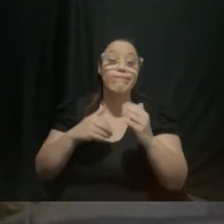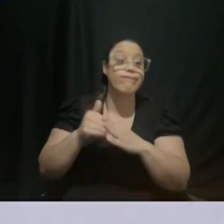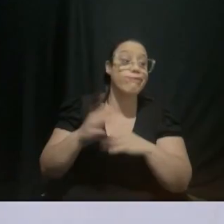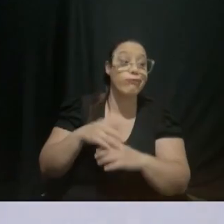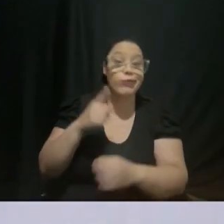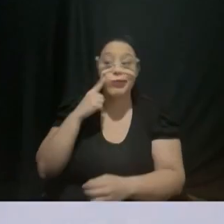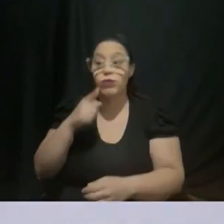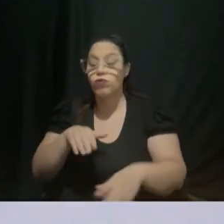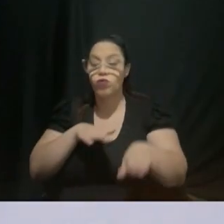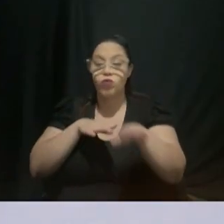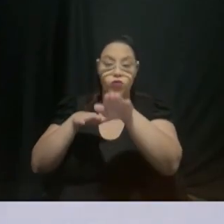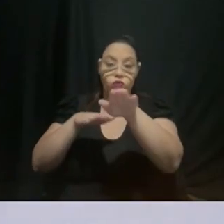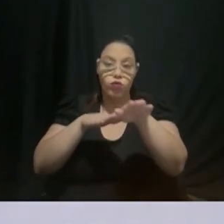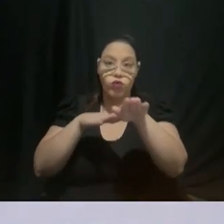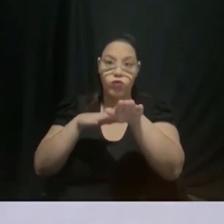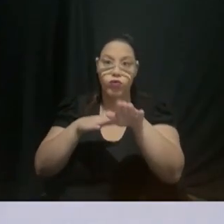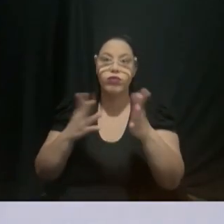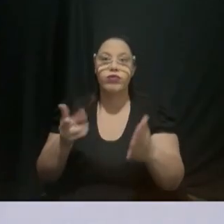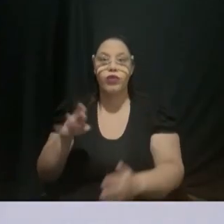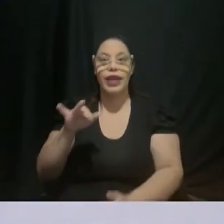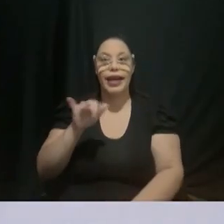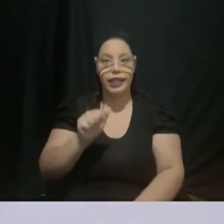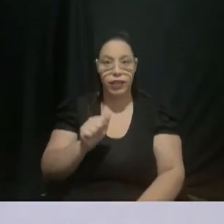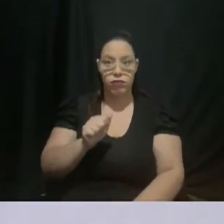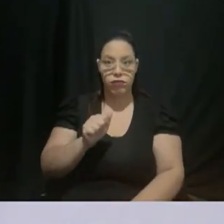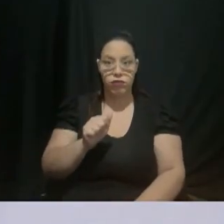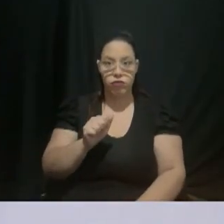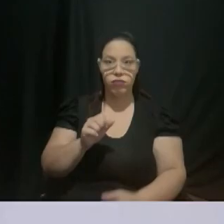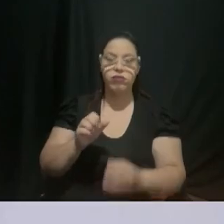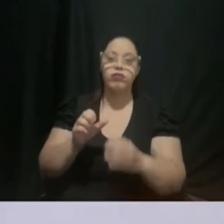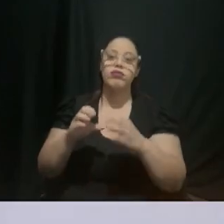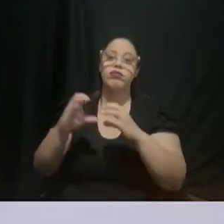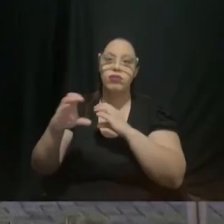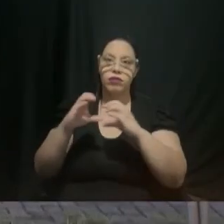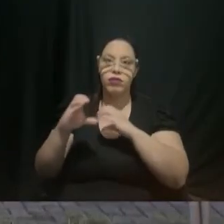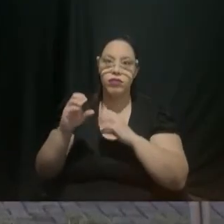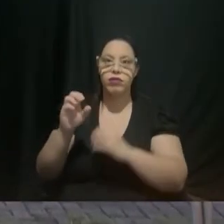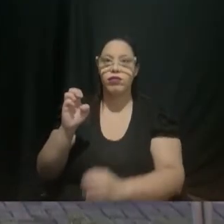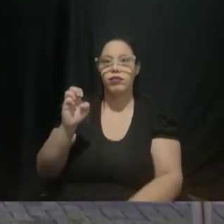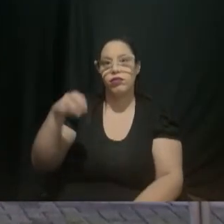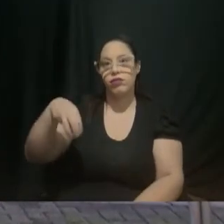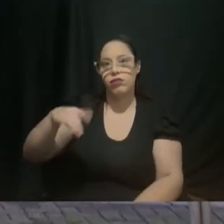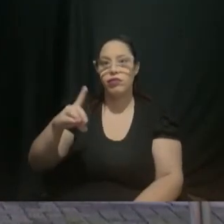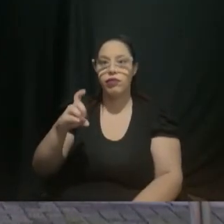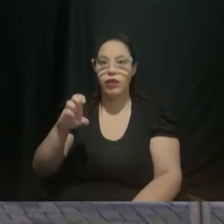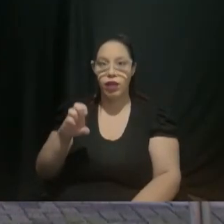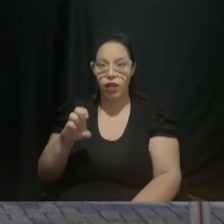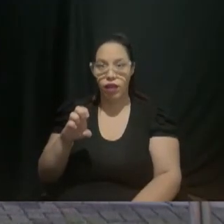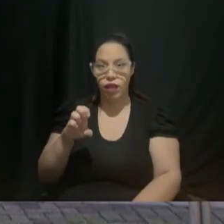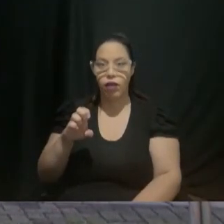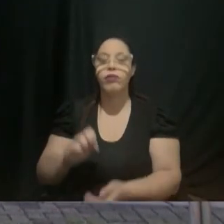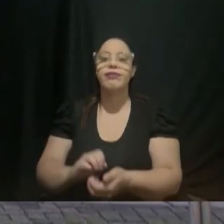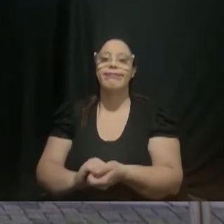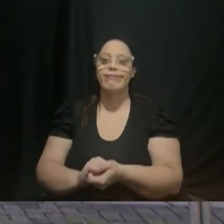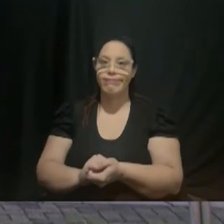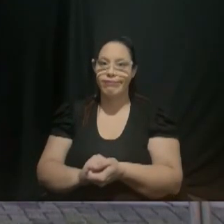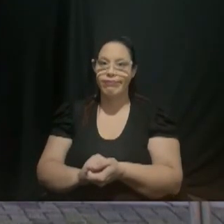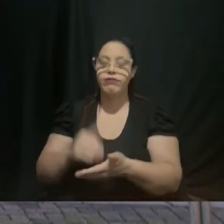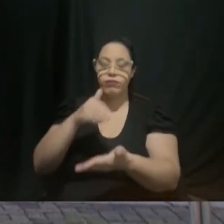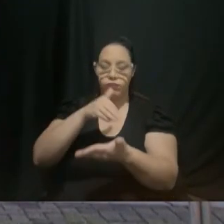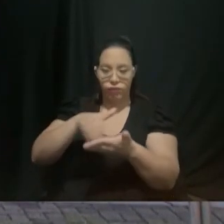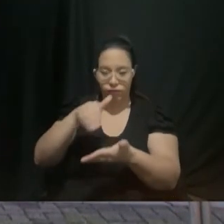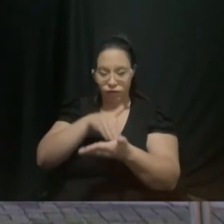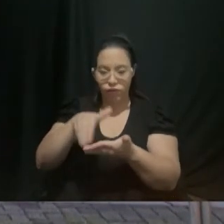viária A coordenação será da Empresa Municipal de Desenvolvimento de Campinas Endec e Secretarias Municipais de